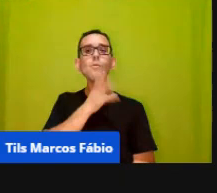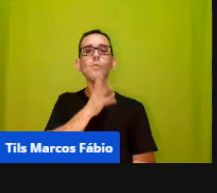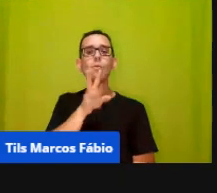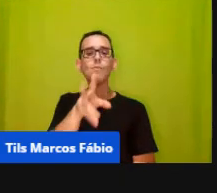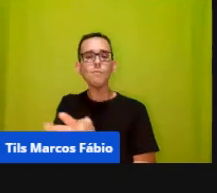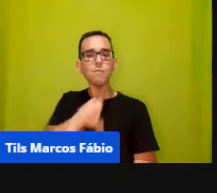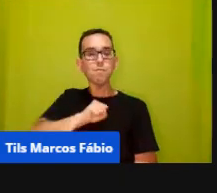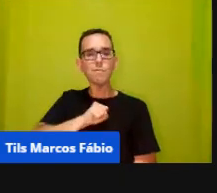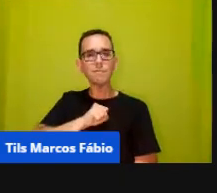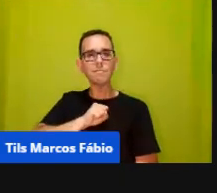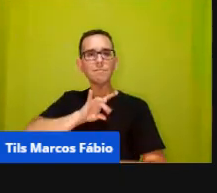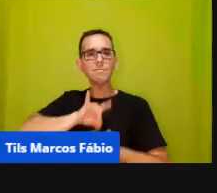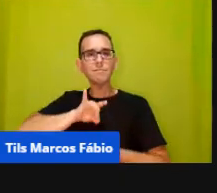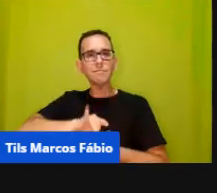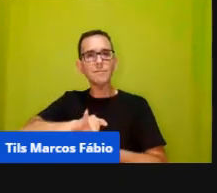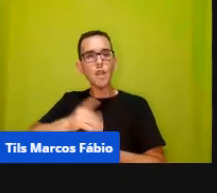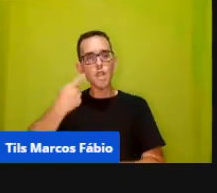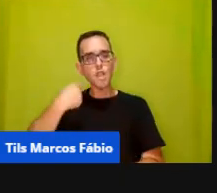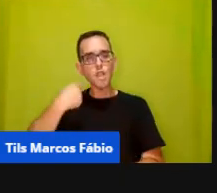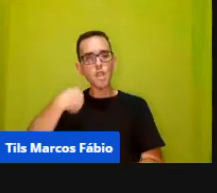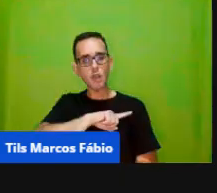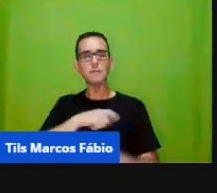E aí, gente, então, precisa